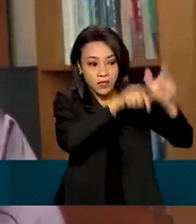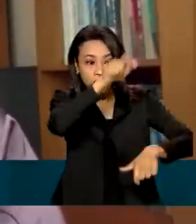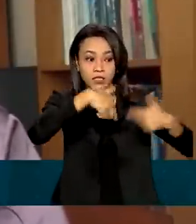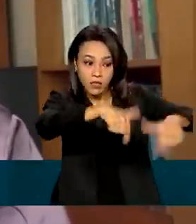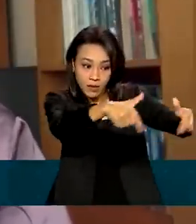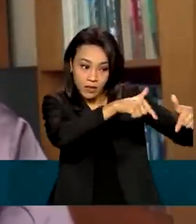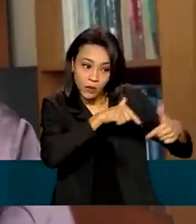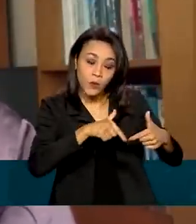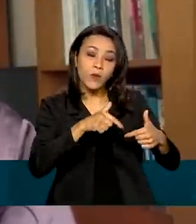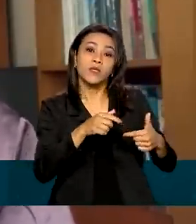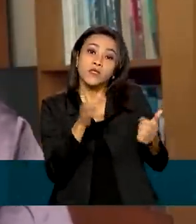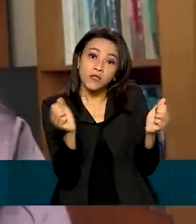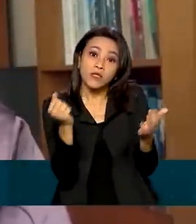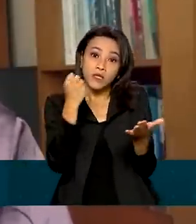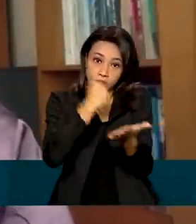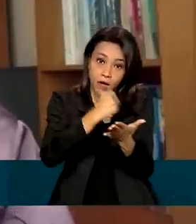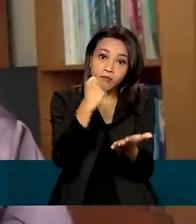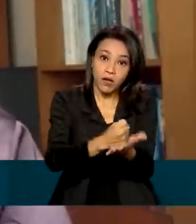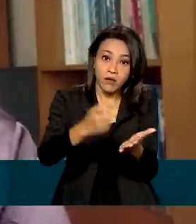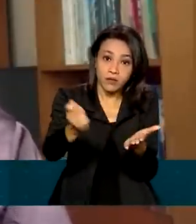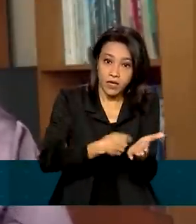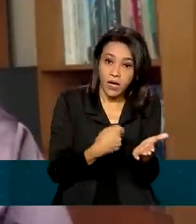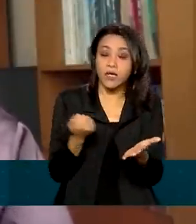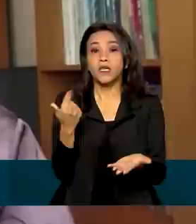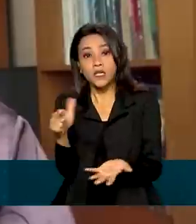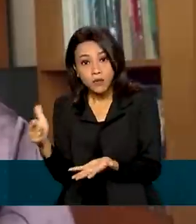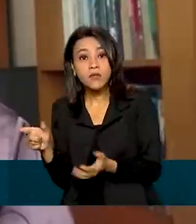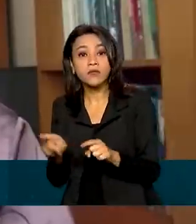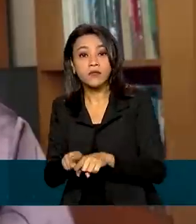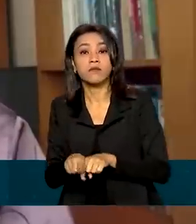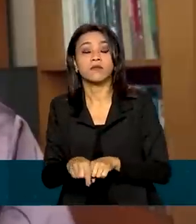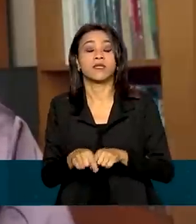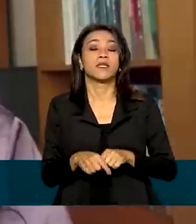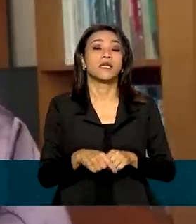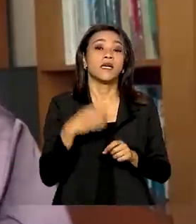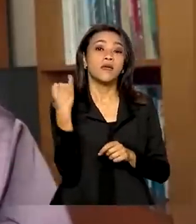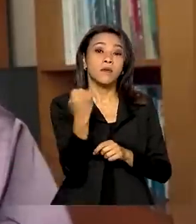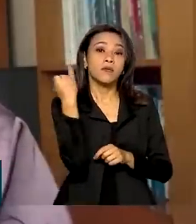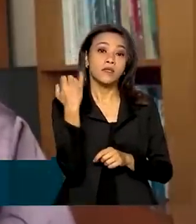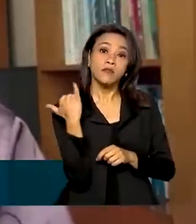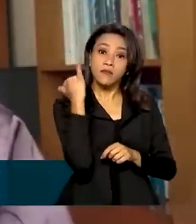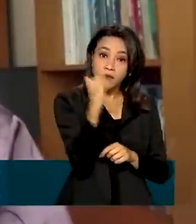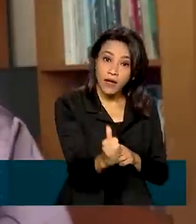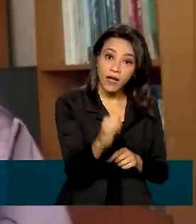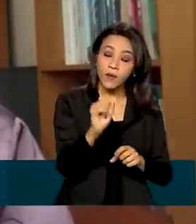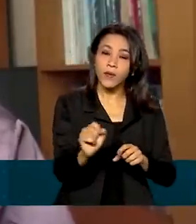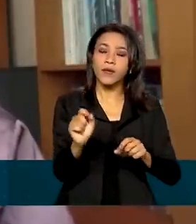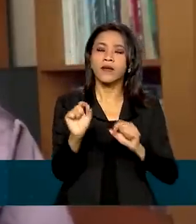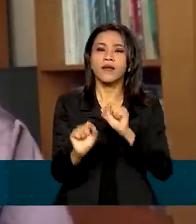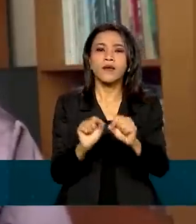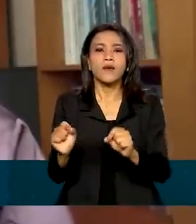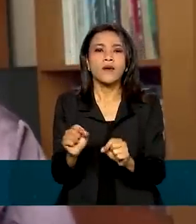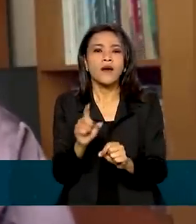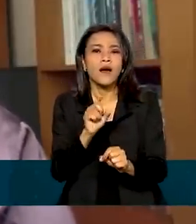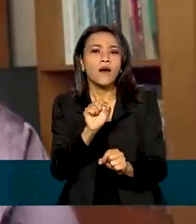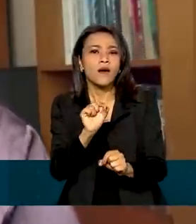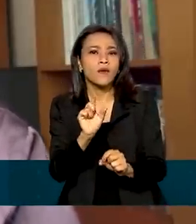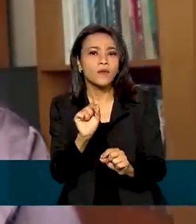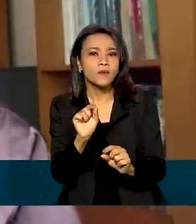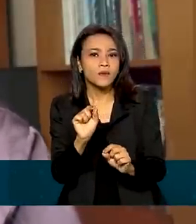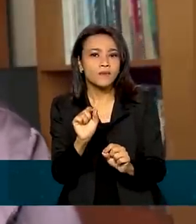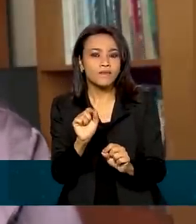carteira e também vale ressaltar a expansão do rendimento médio